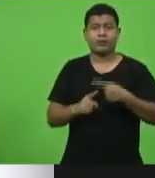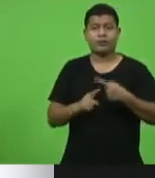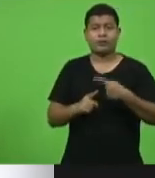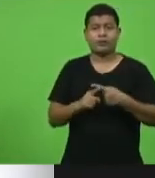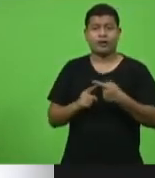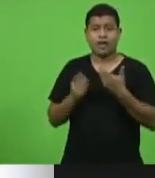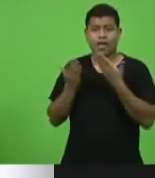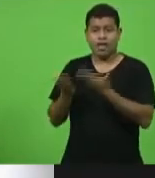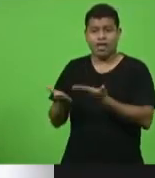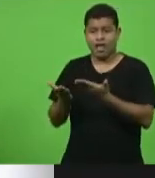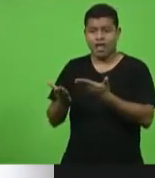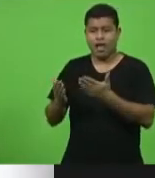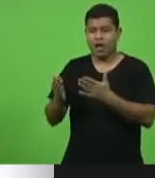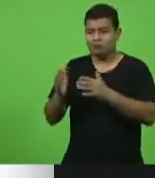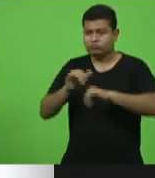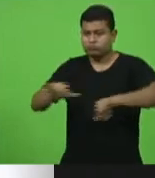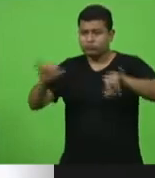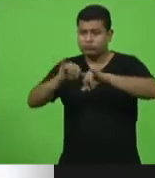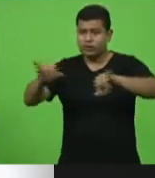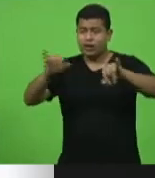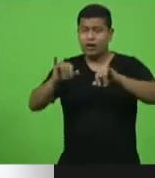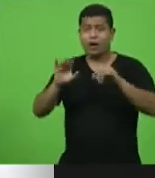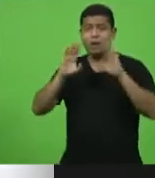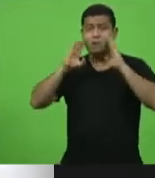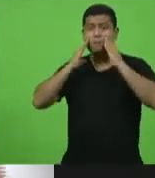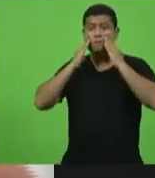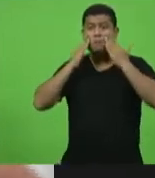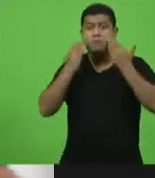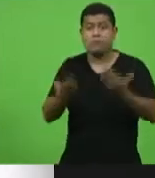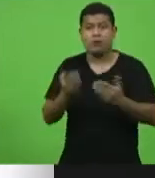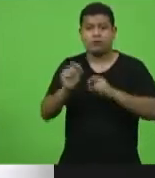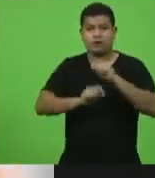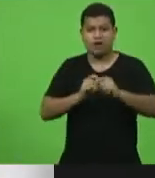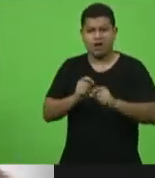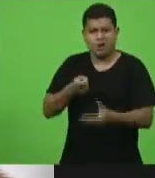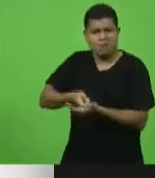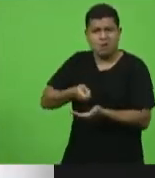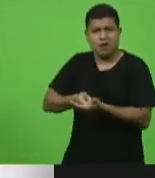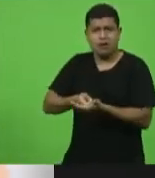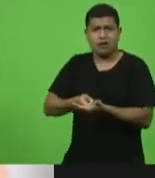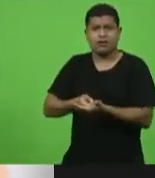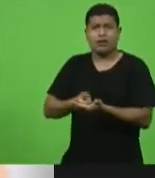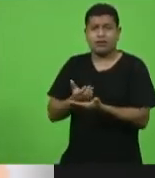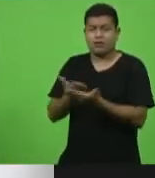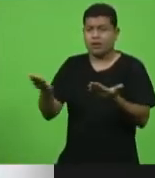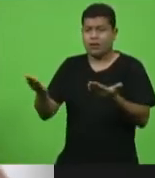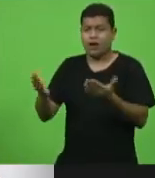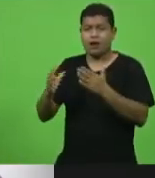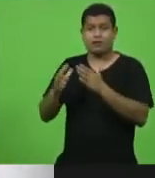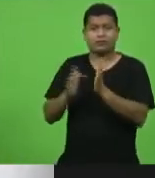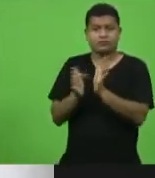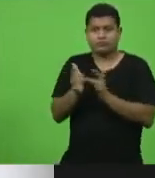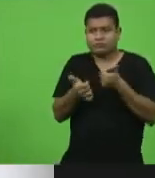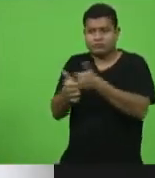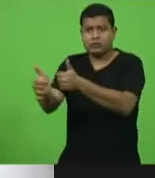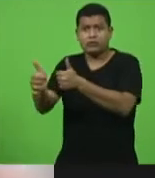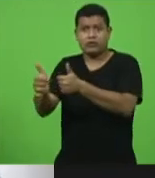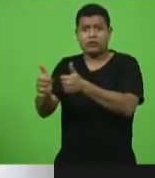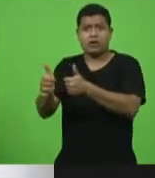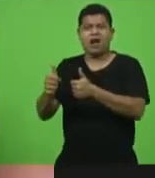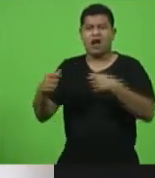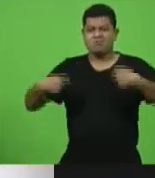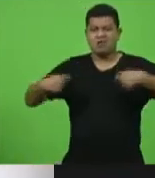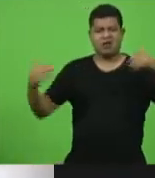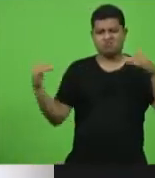ano está apontando não é a obrigação de que cristãos e cristãs concordem